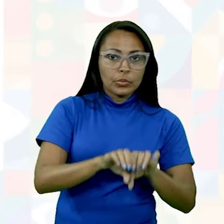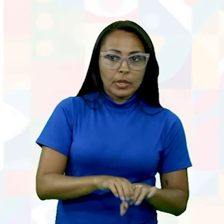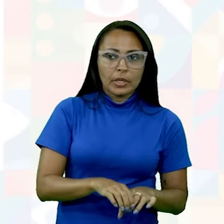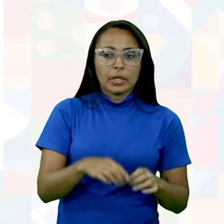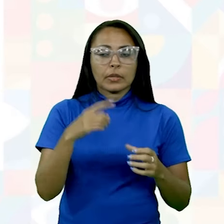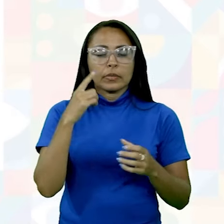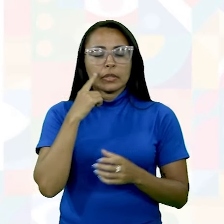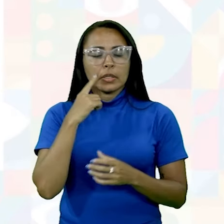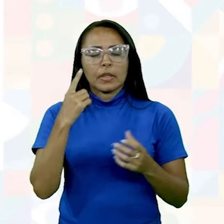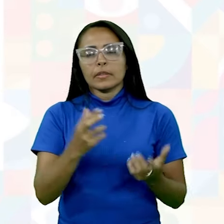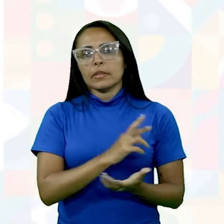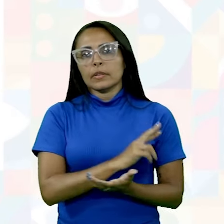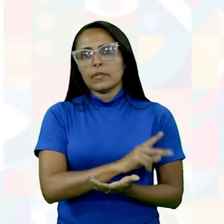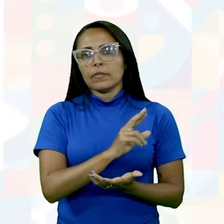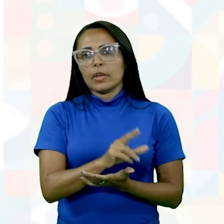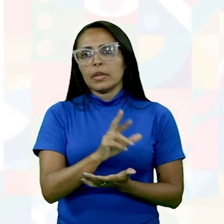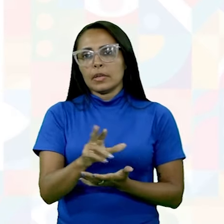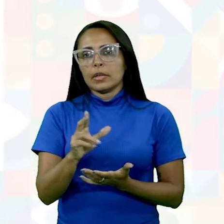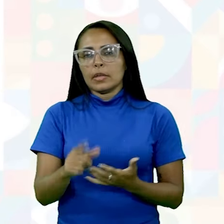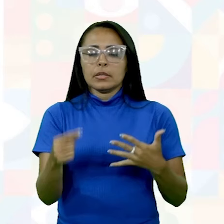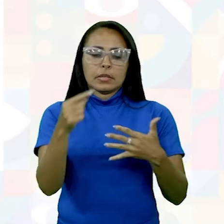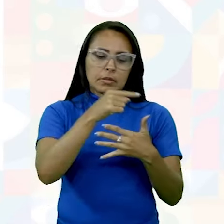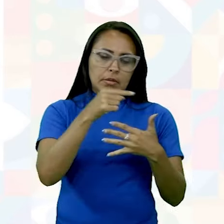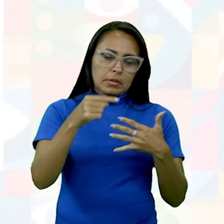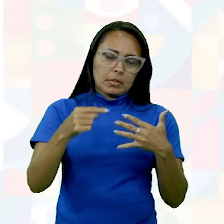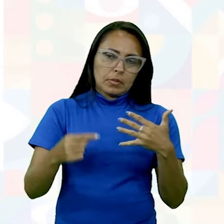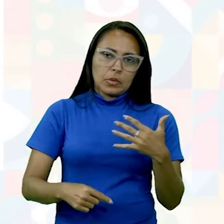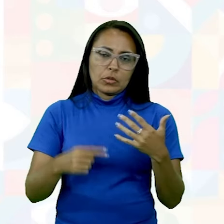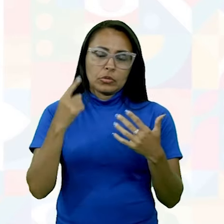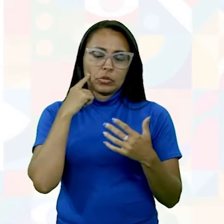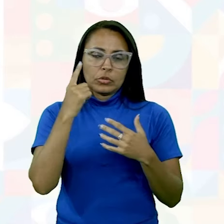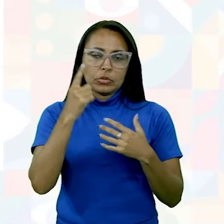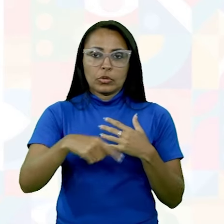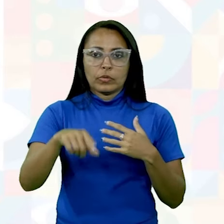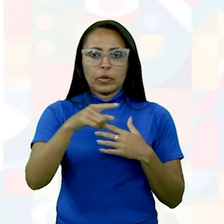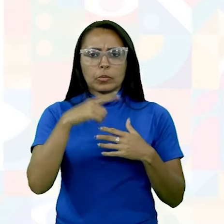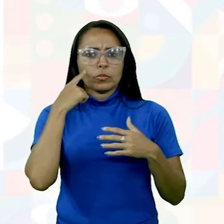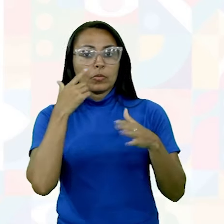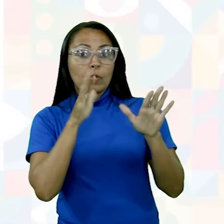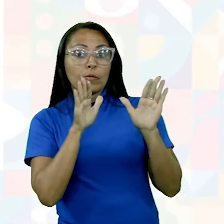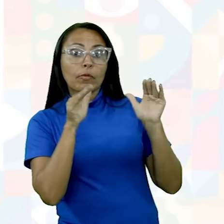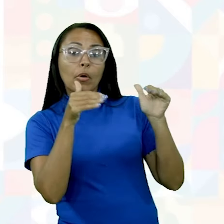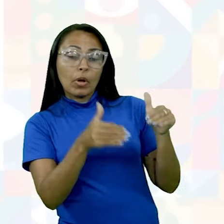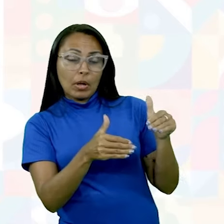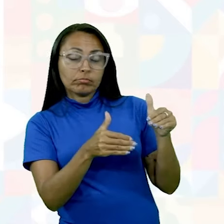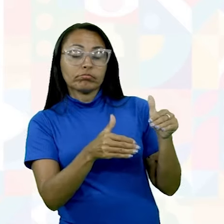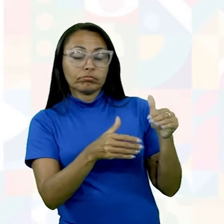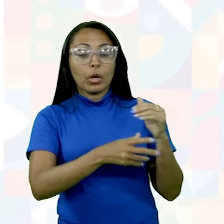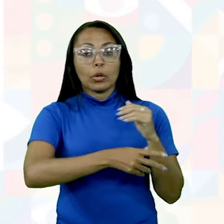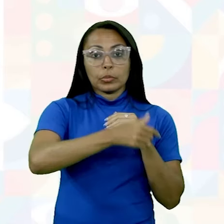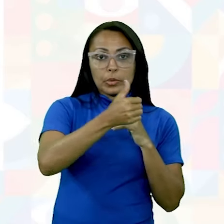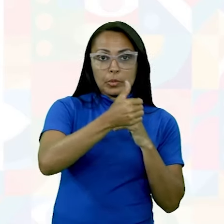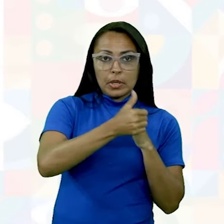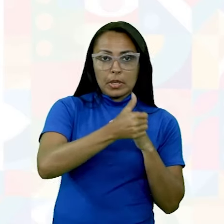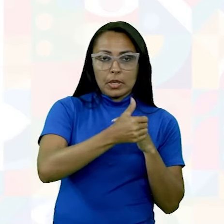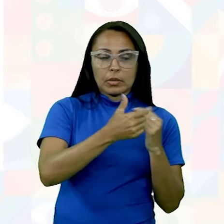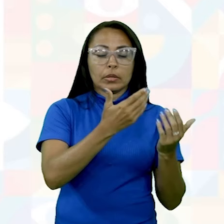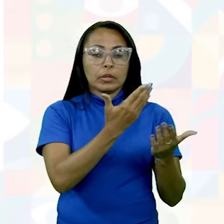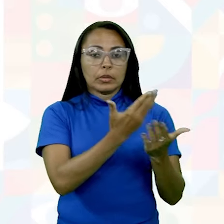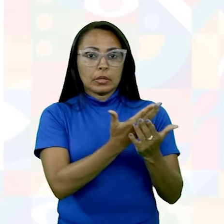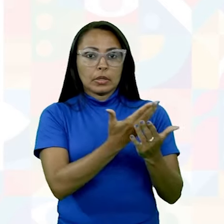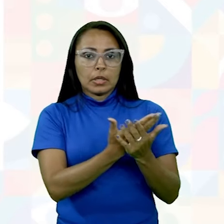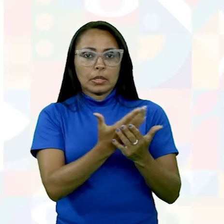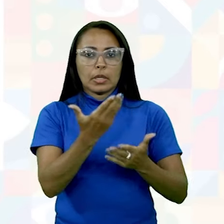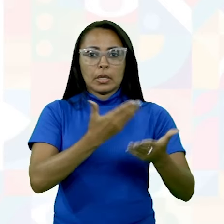diferentes estágios, elementos e componentes. Nós vamos nos deter, na unidade 1, aos estágios que estão relacionados